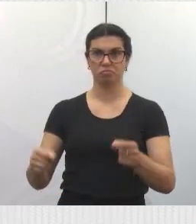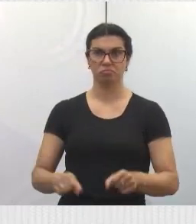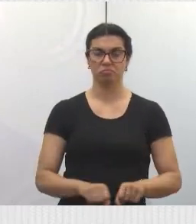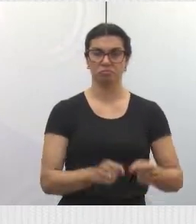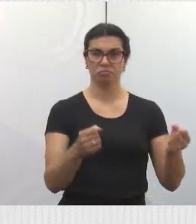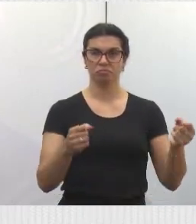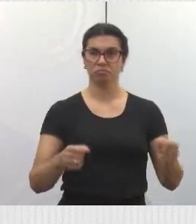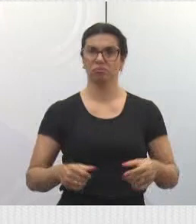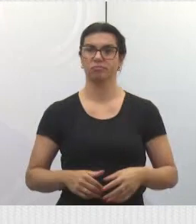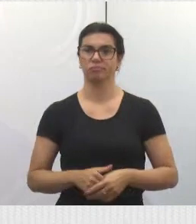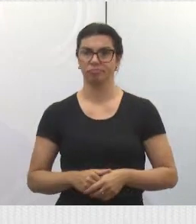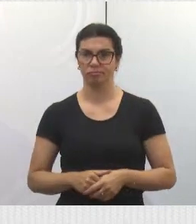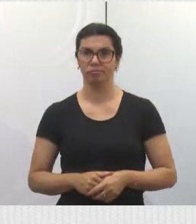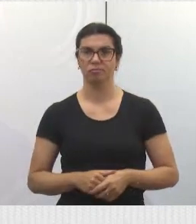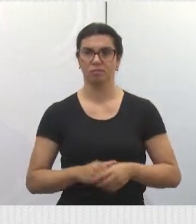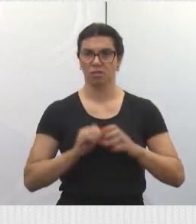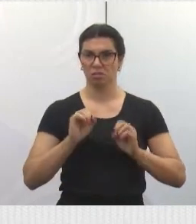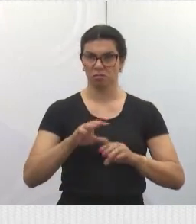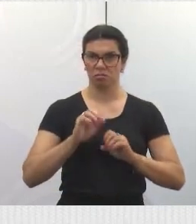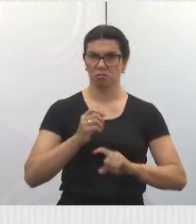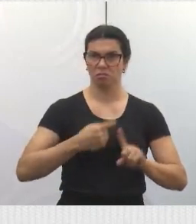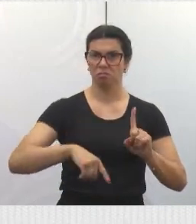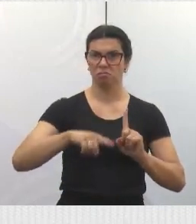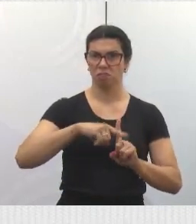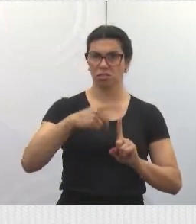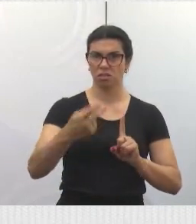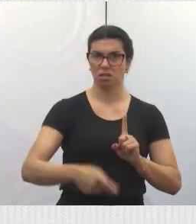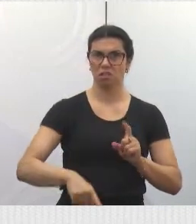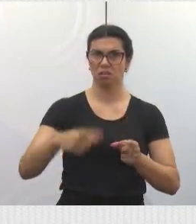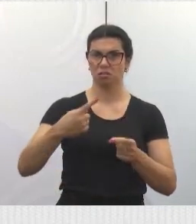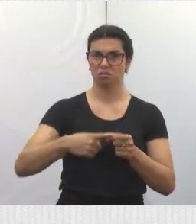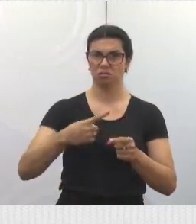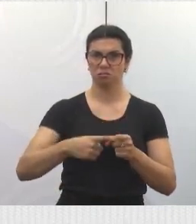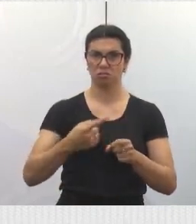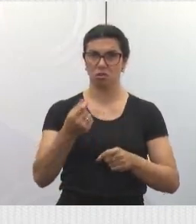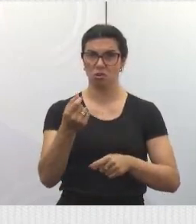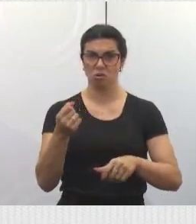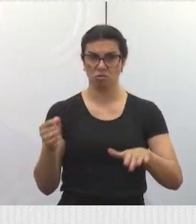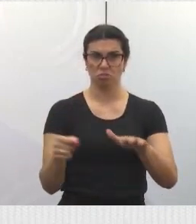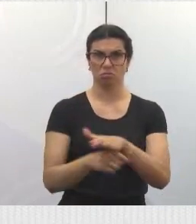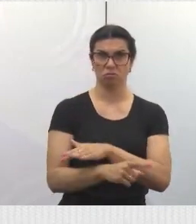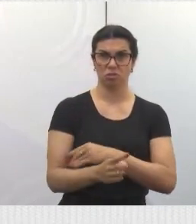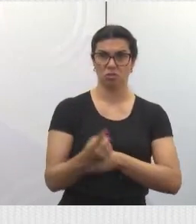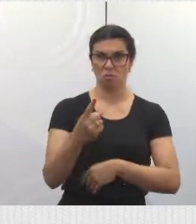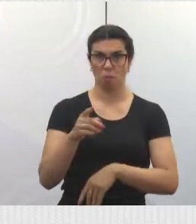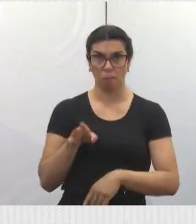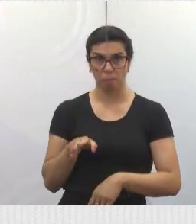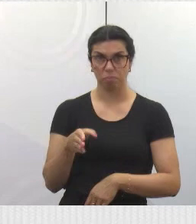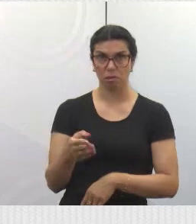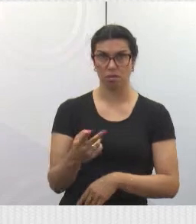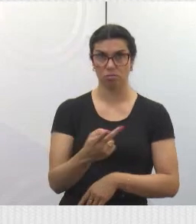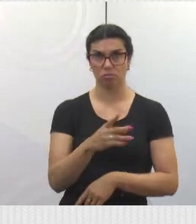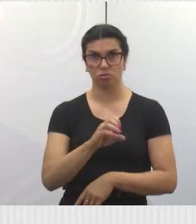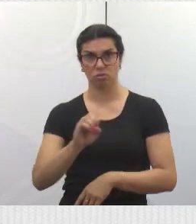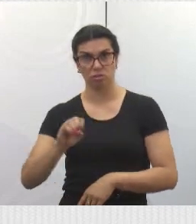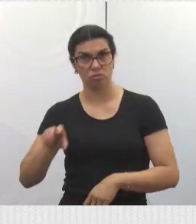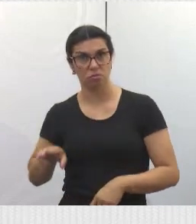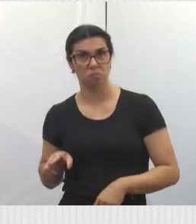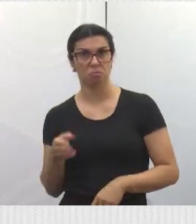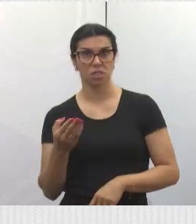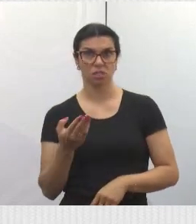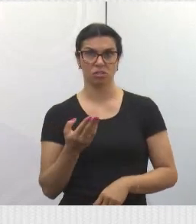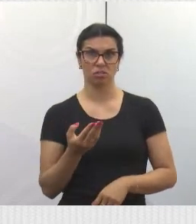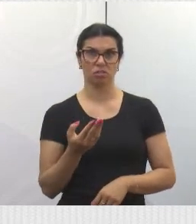Educa Mais Centro. É uma vergonha para um orçamento que a gente tem na cidade de 1 bilhão e 200 milhões. O prefeito, a